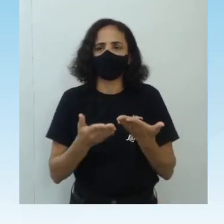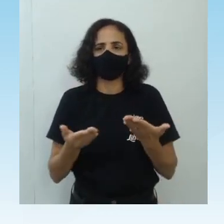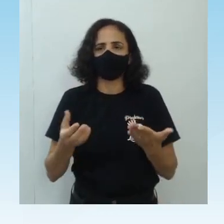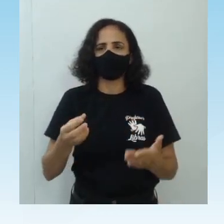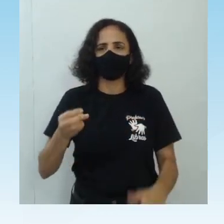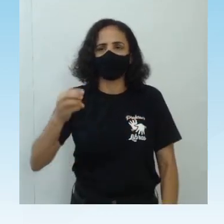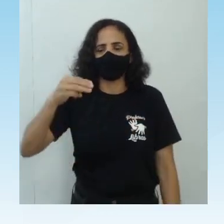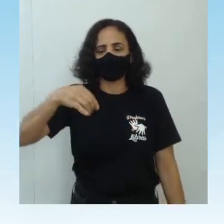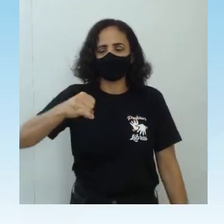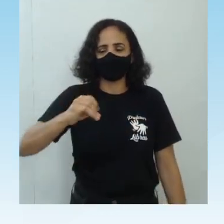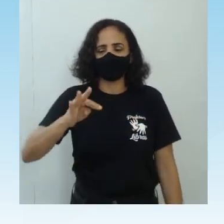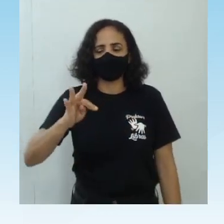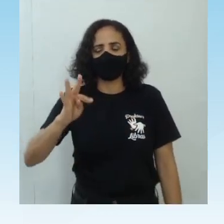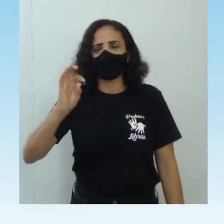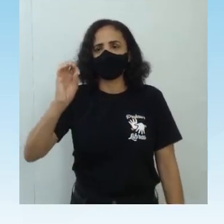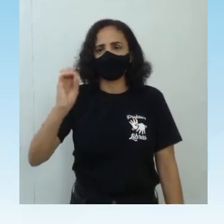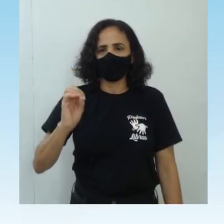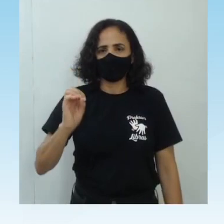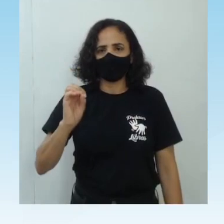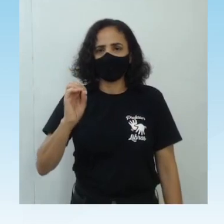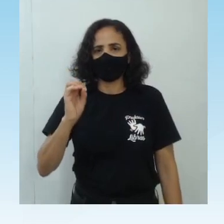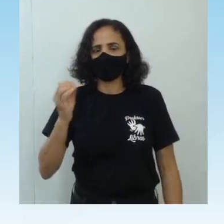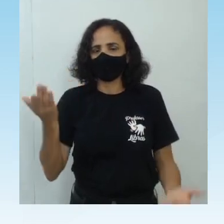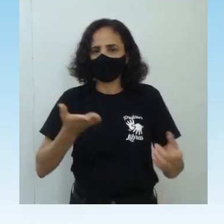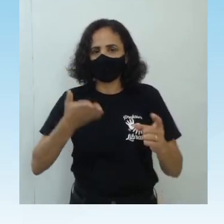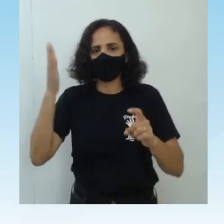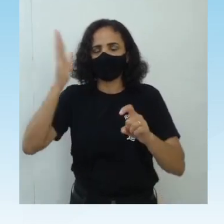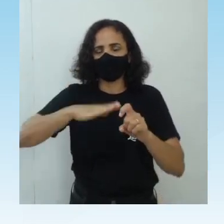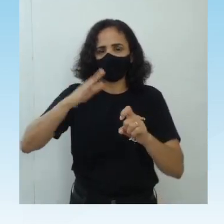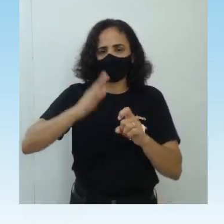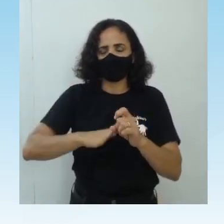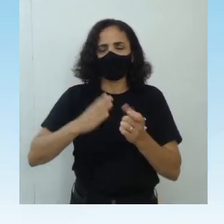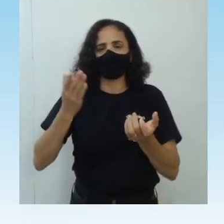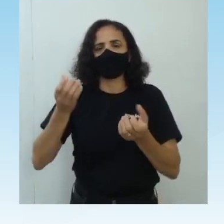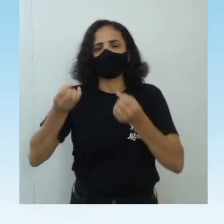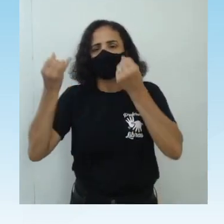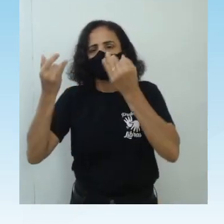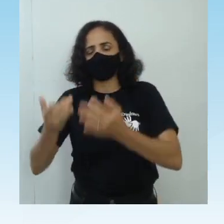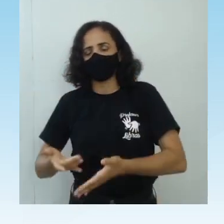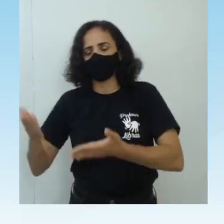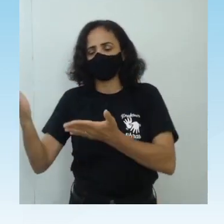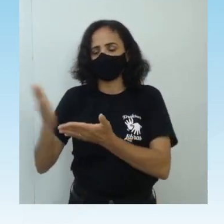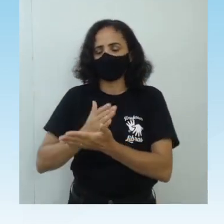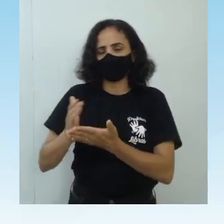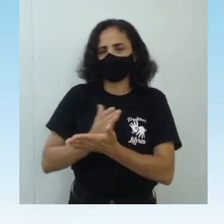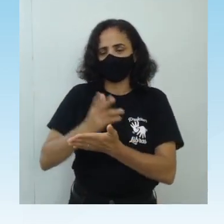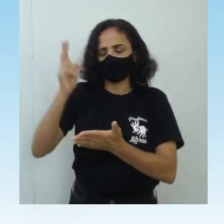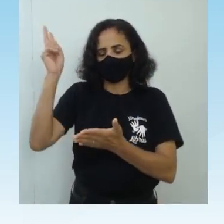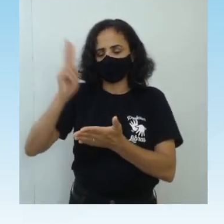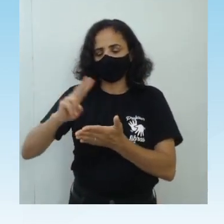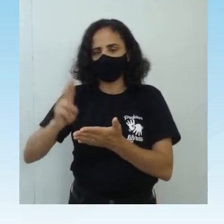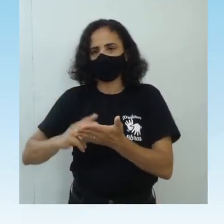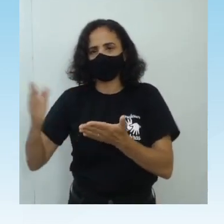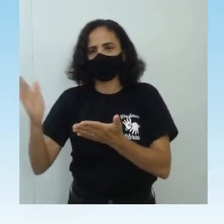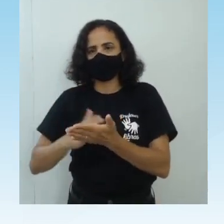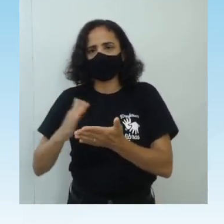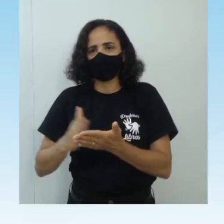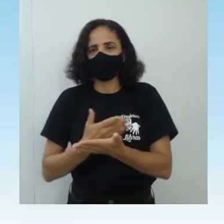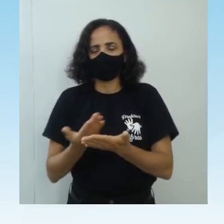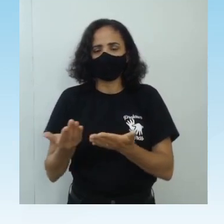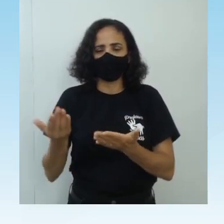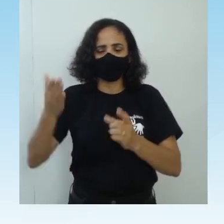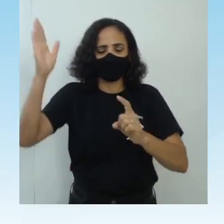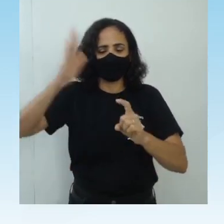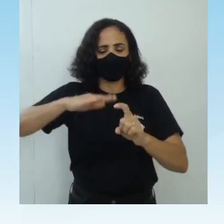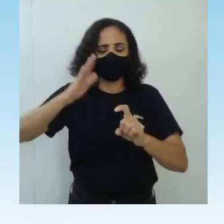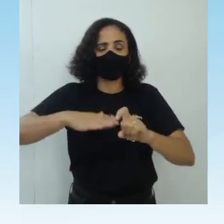cito Joseph Campbell que ele escreveu um livro bem interessante que fala sobre essa questão do mito hoje que o mundo atual vai